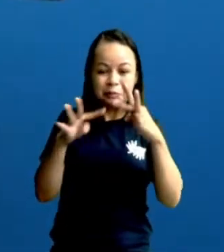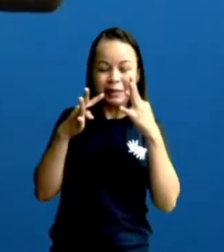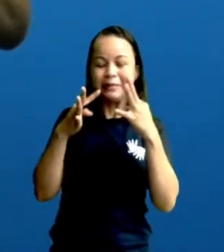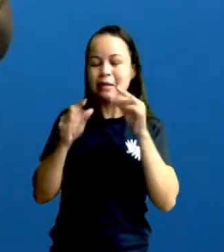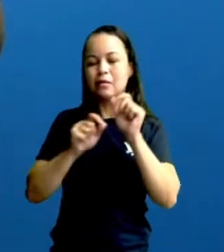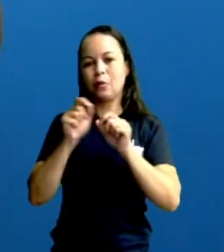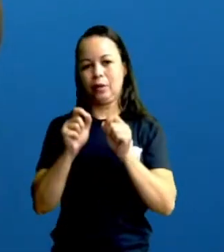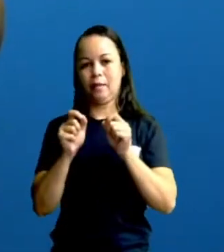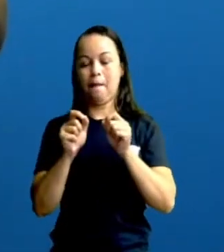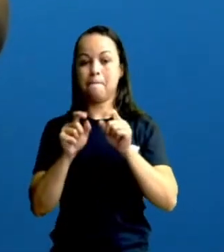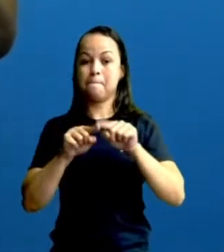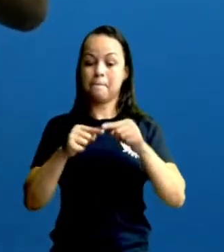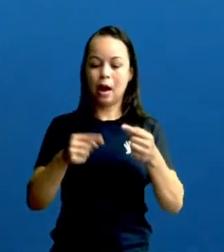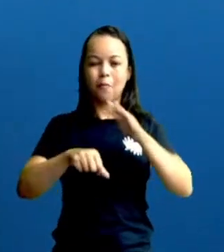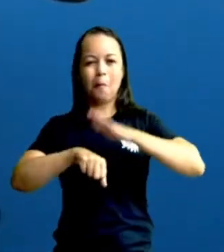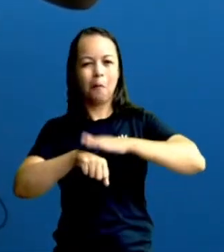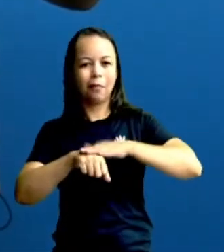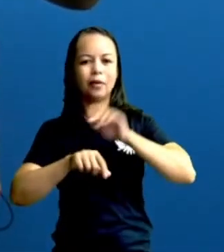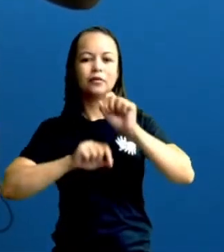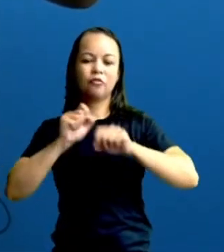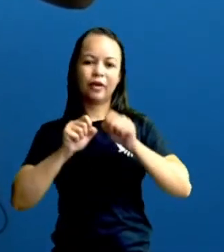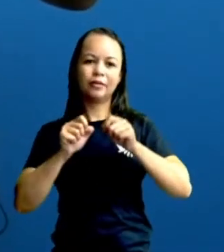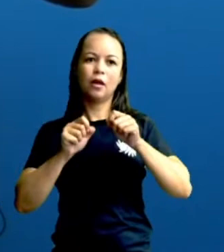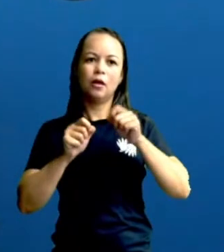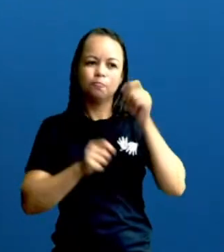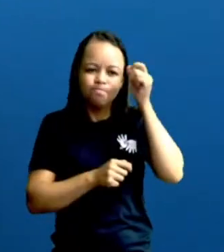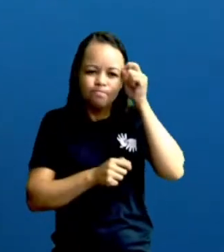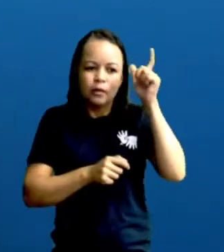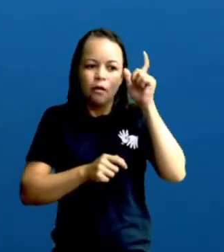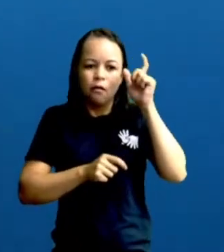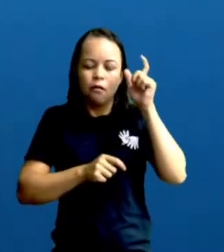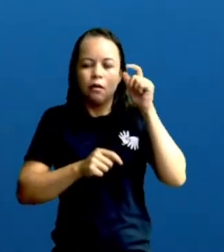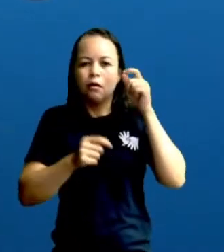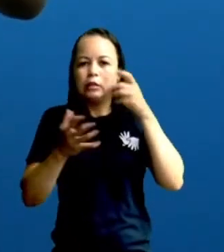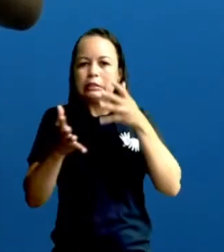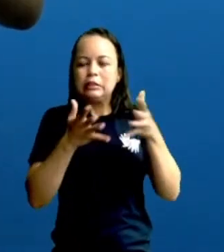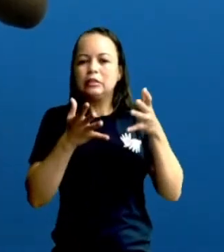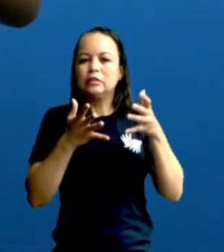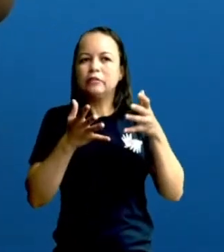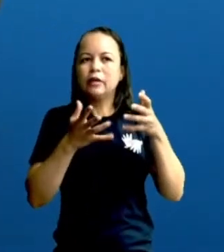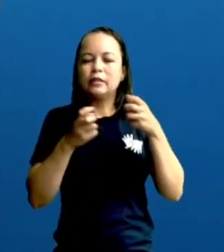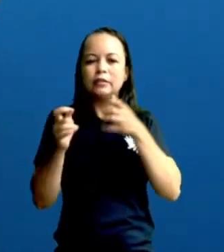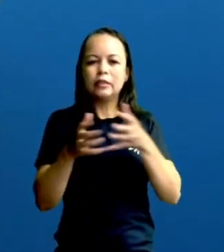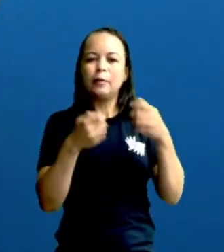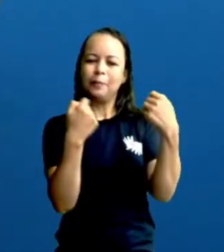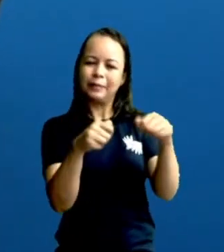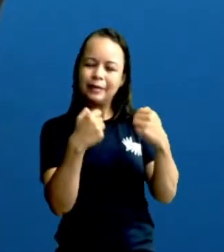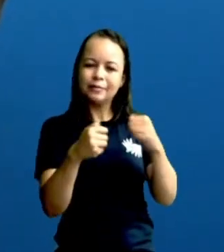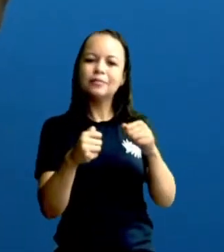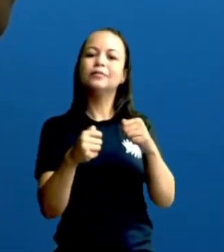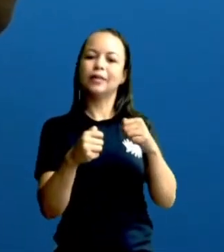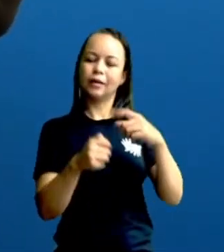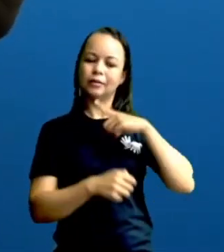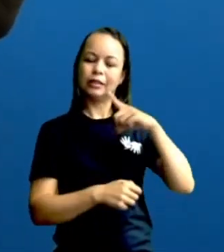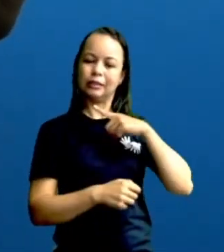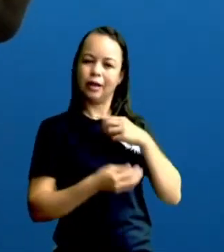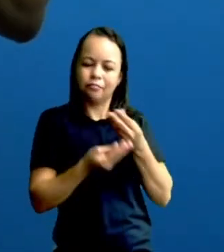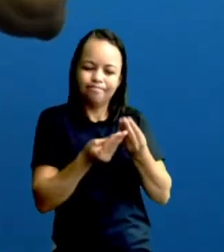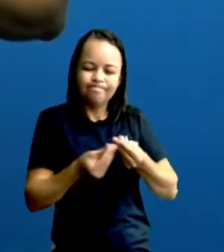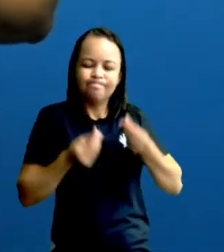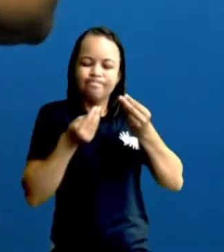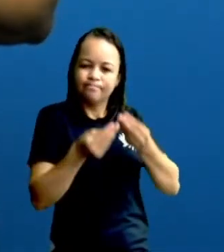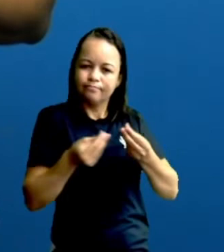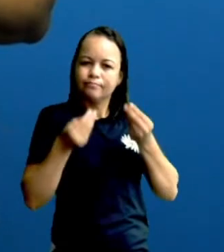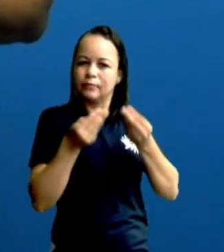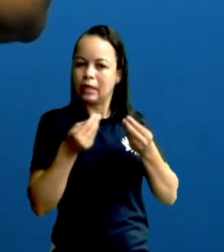mas que em algum momento vai se acender a luzinha e vai se ouvir o grito da necessidade de ter essa sensibilidade